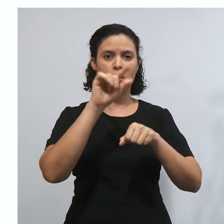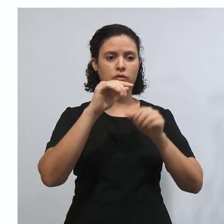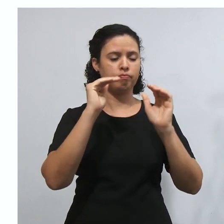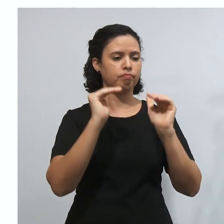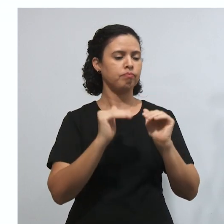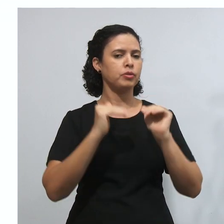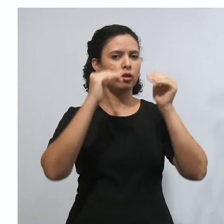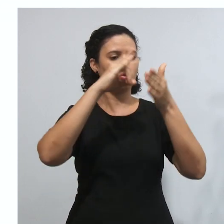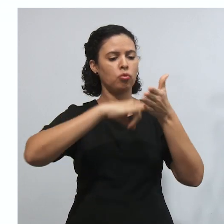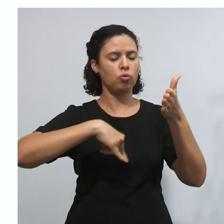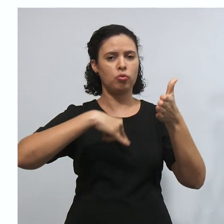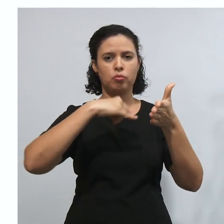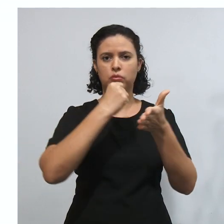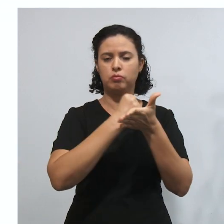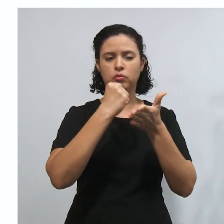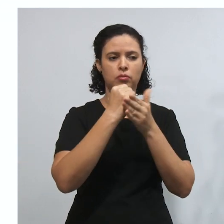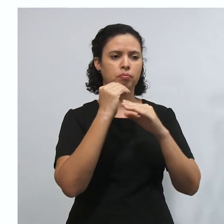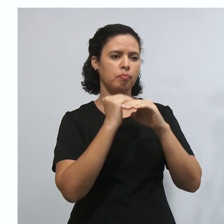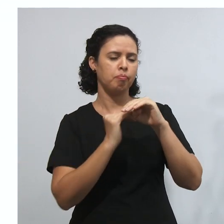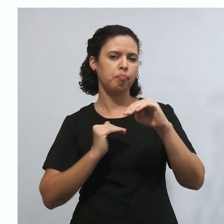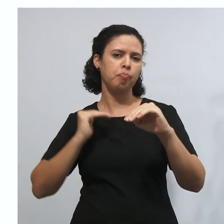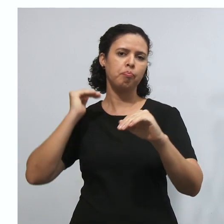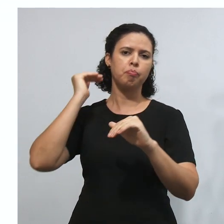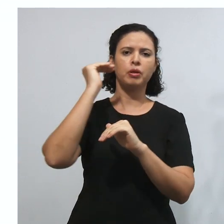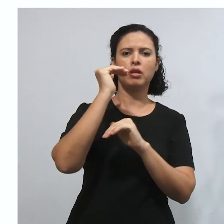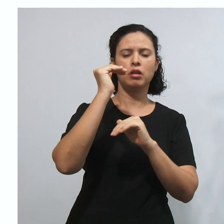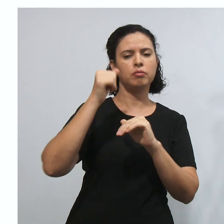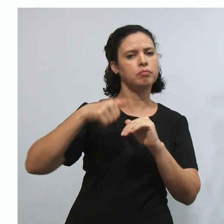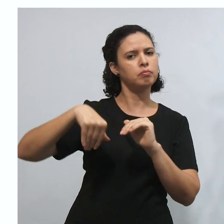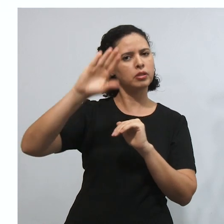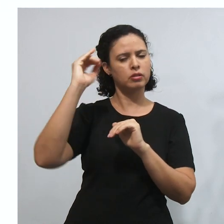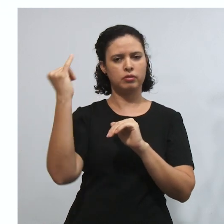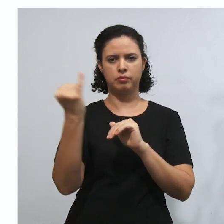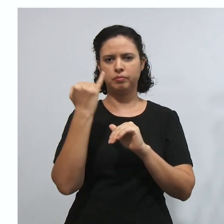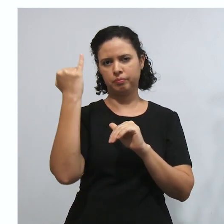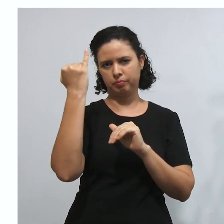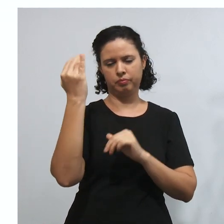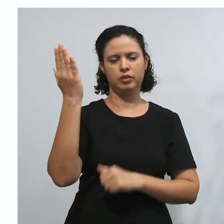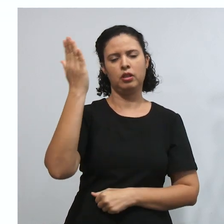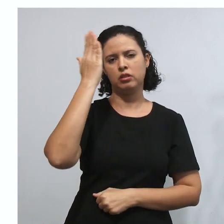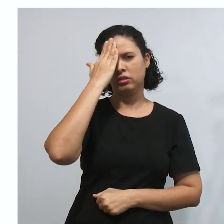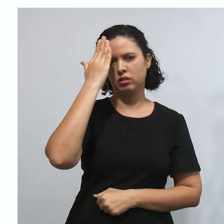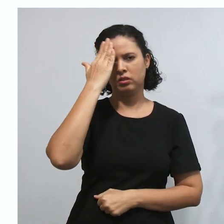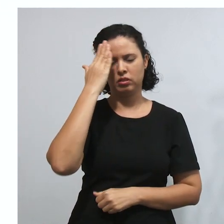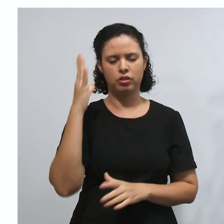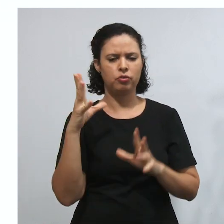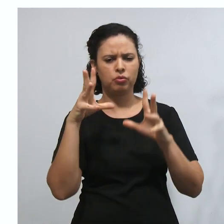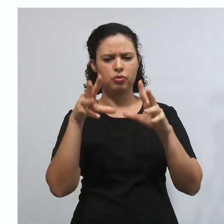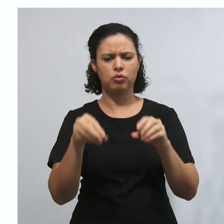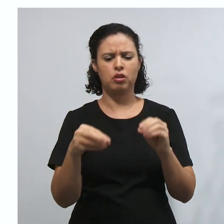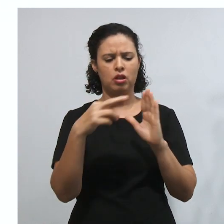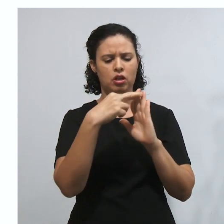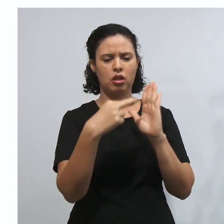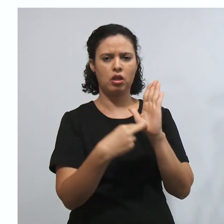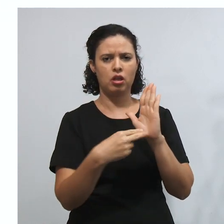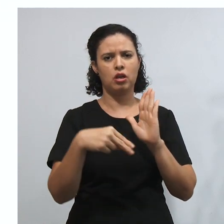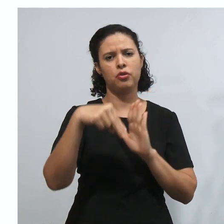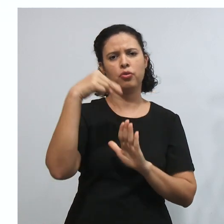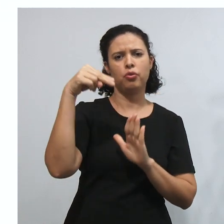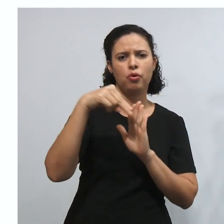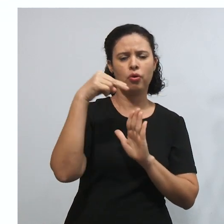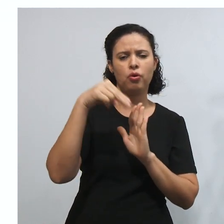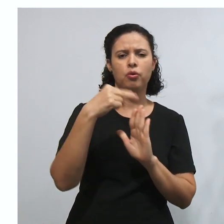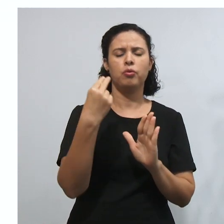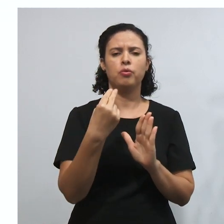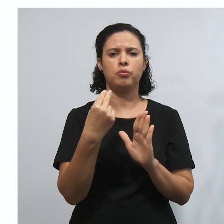nós já sabemos disso, né? Então, nós já sabemos também que todas as regras, todas as outras normas em